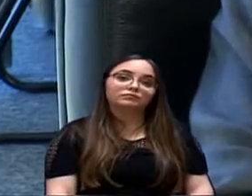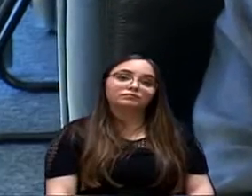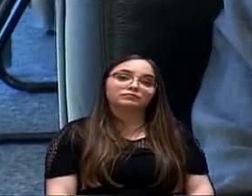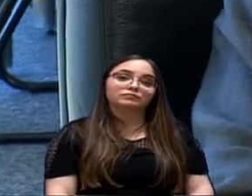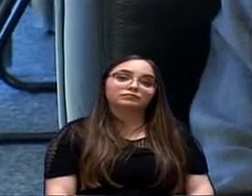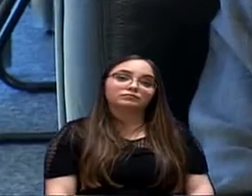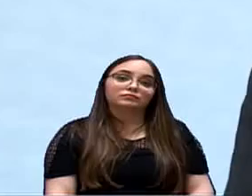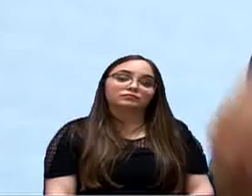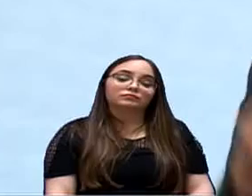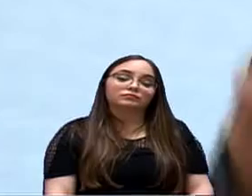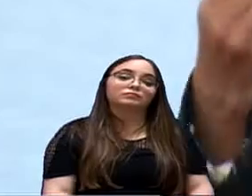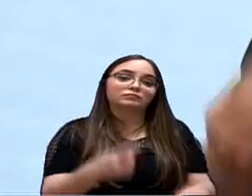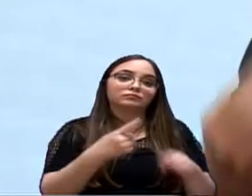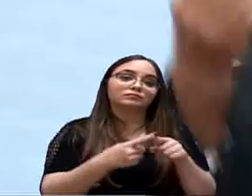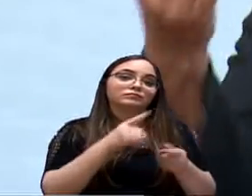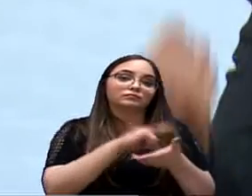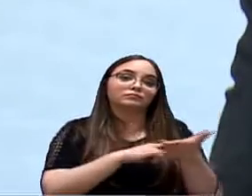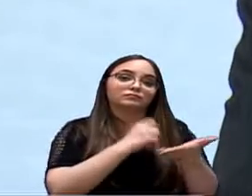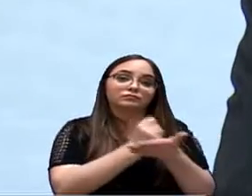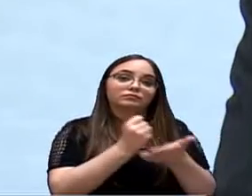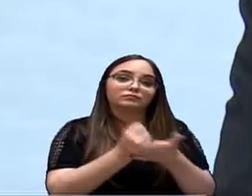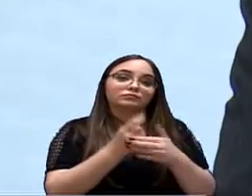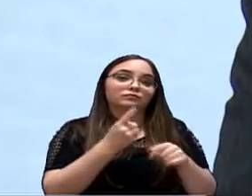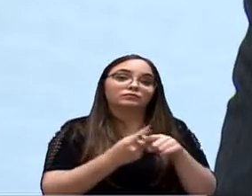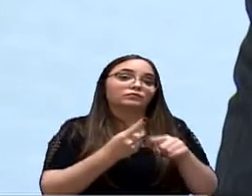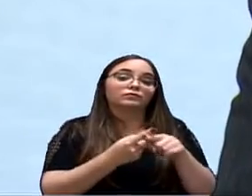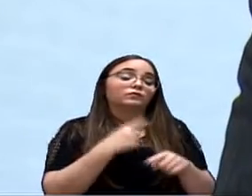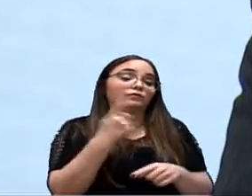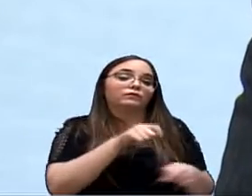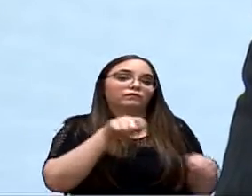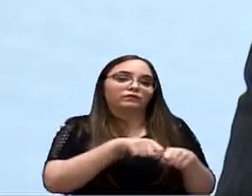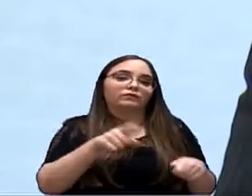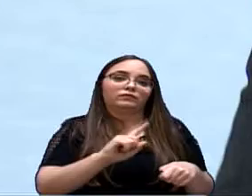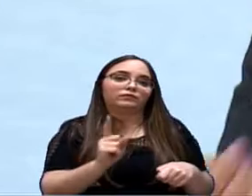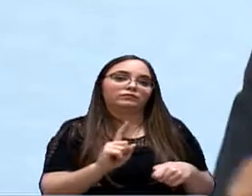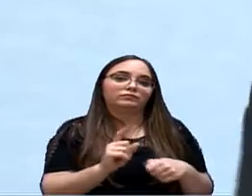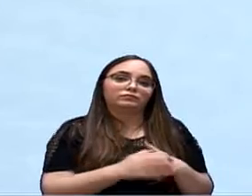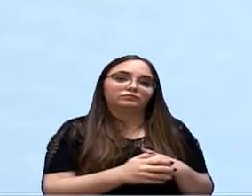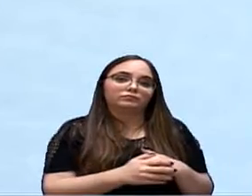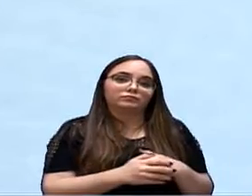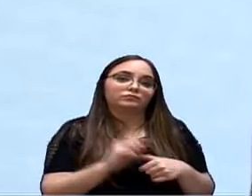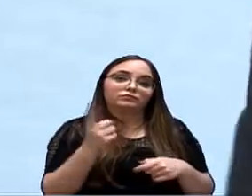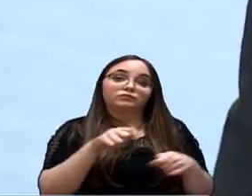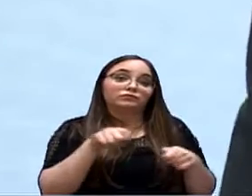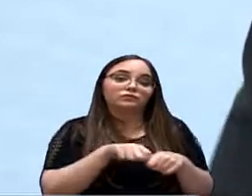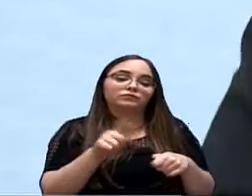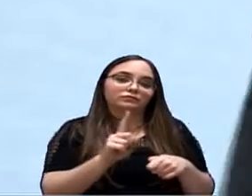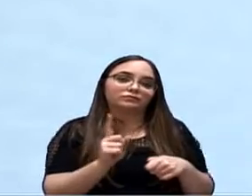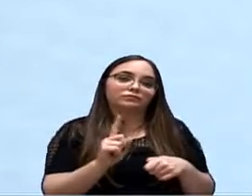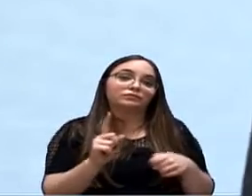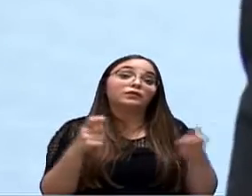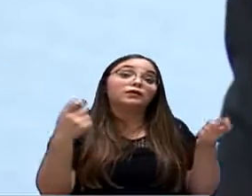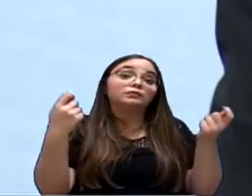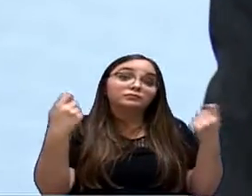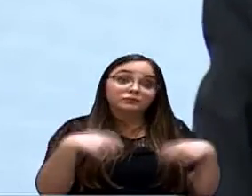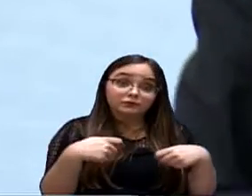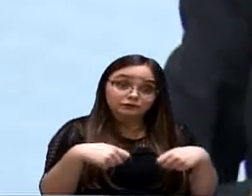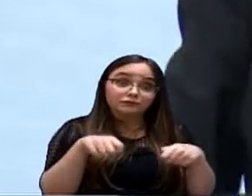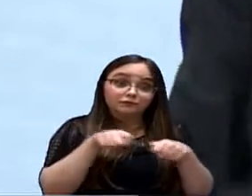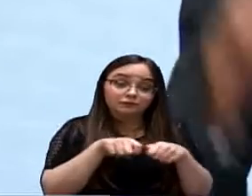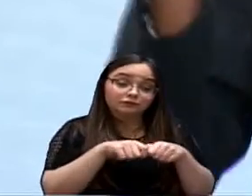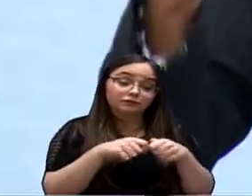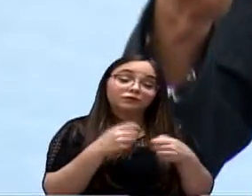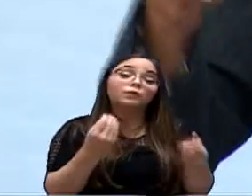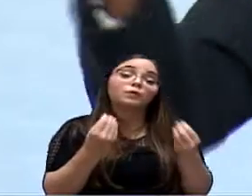que é um termo? Porque não está acontecendo na prática, vereador. Sim. Não está acontecendo na prática, precisa acontecer. Sim.